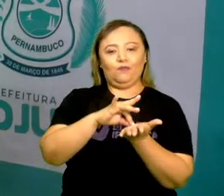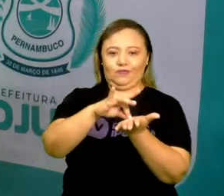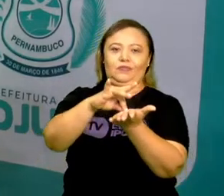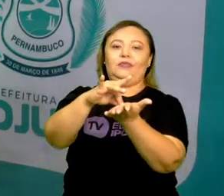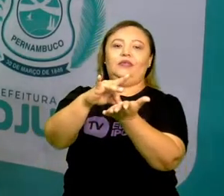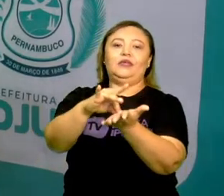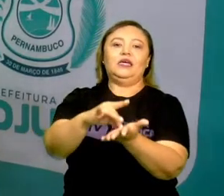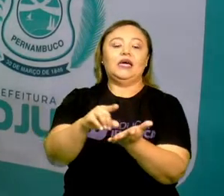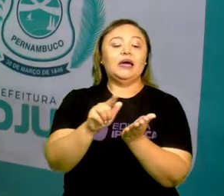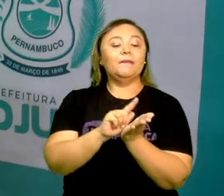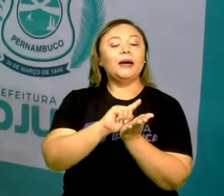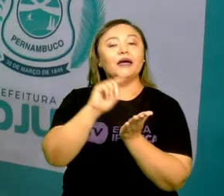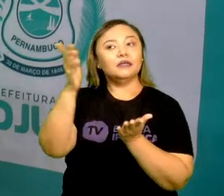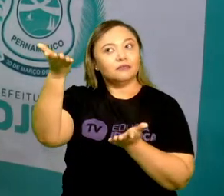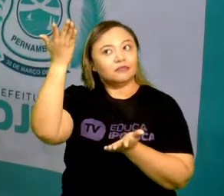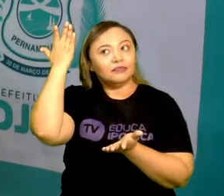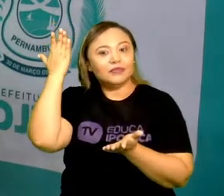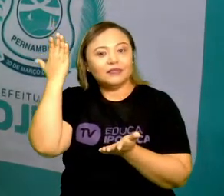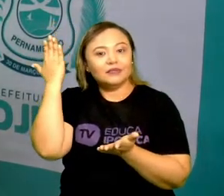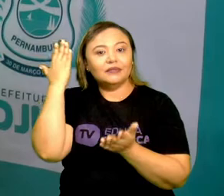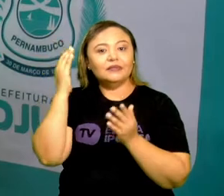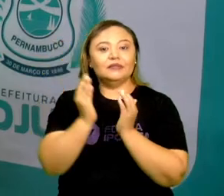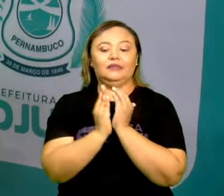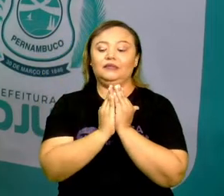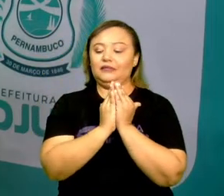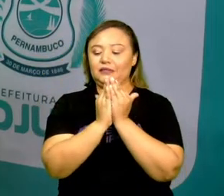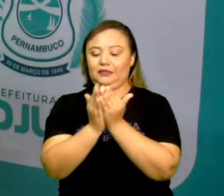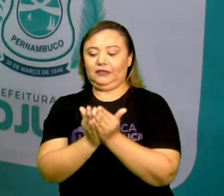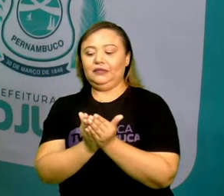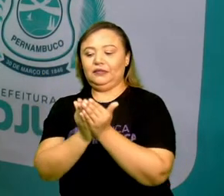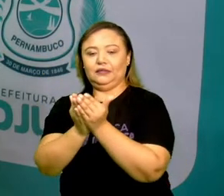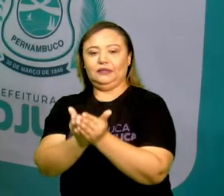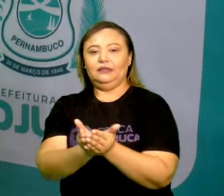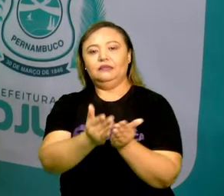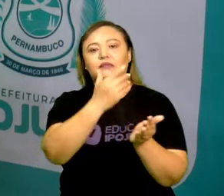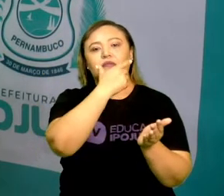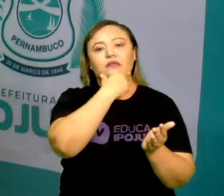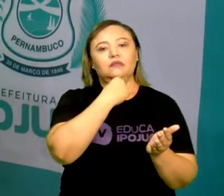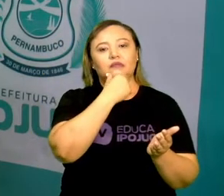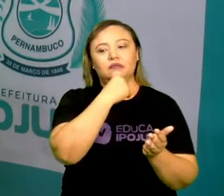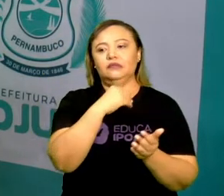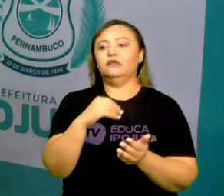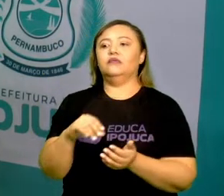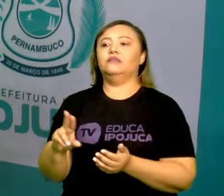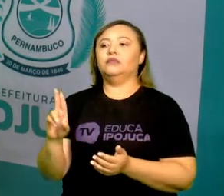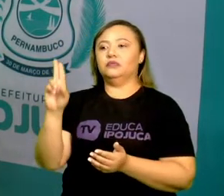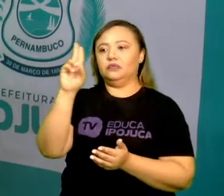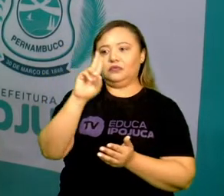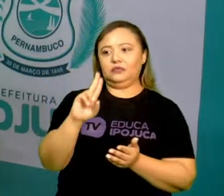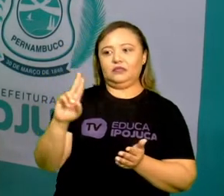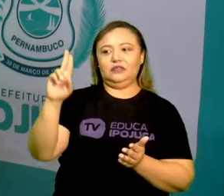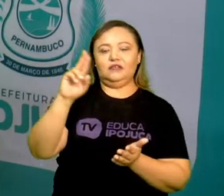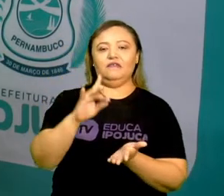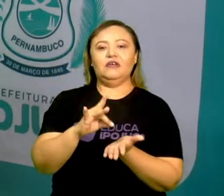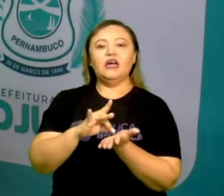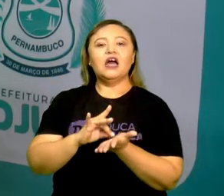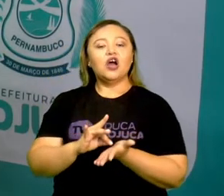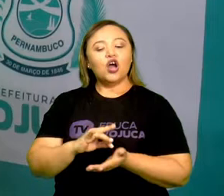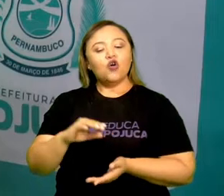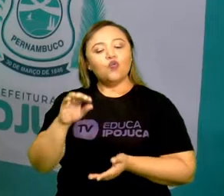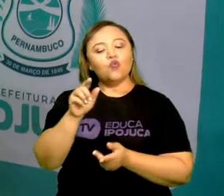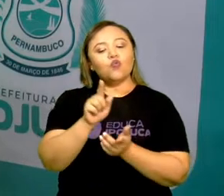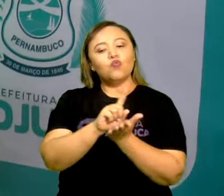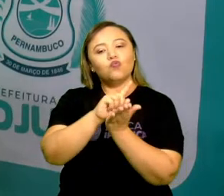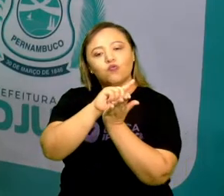utilizado nas navegações. E o que é navegação, professora? Nas embarcações, nos navios, nas viagens de